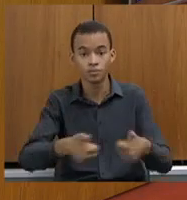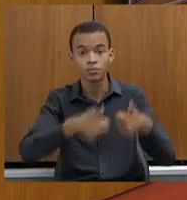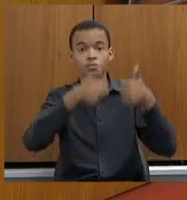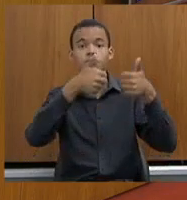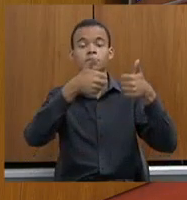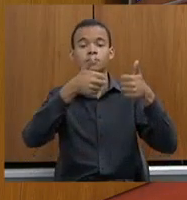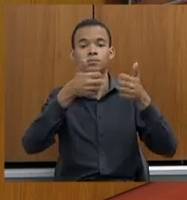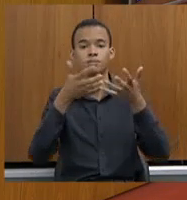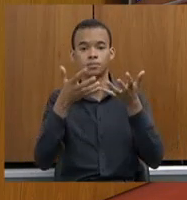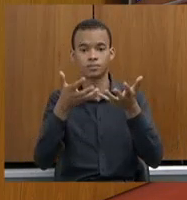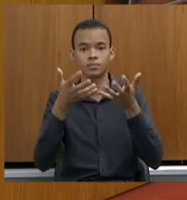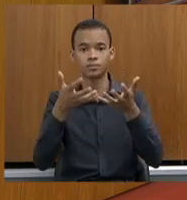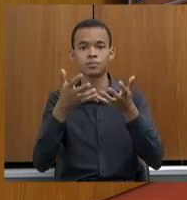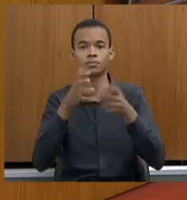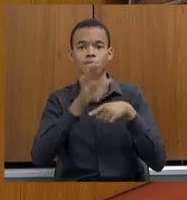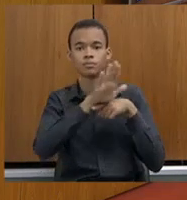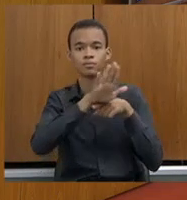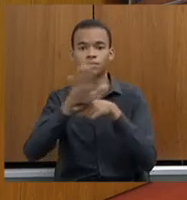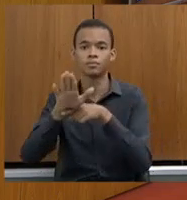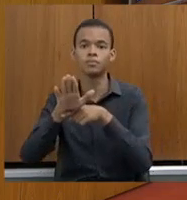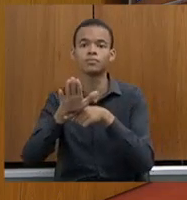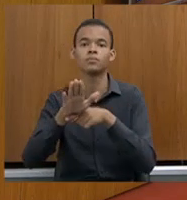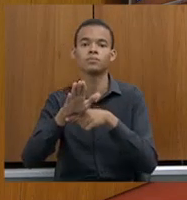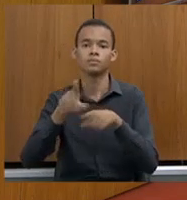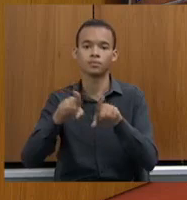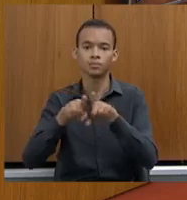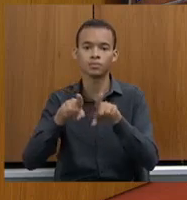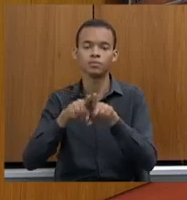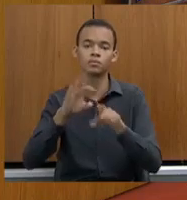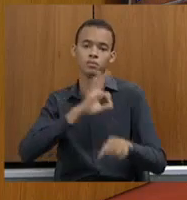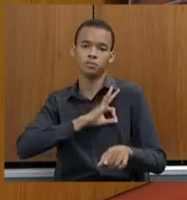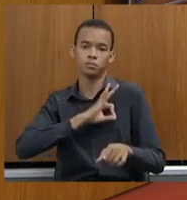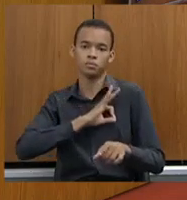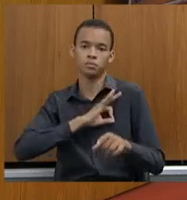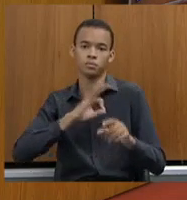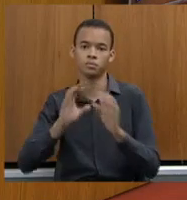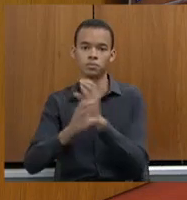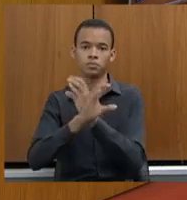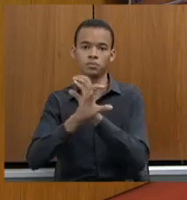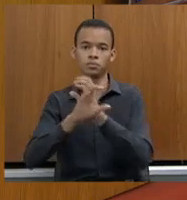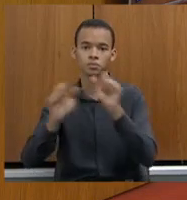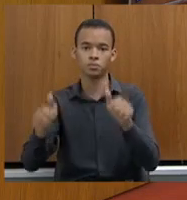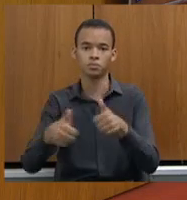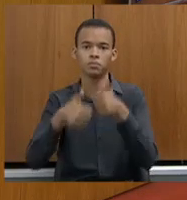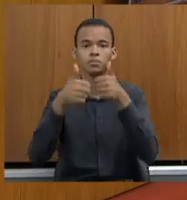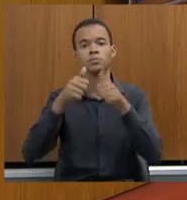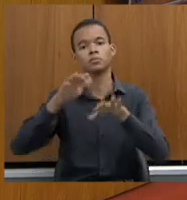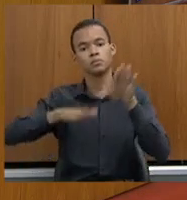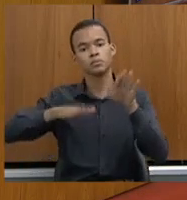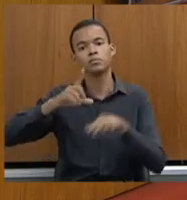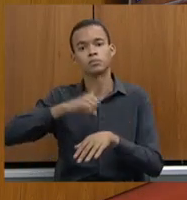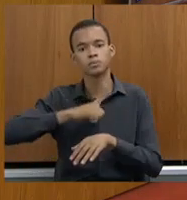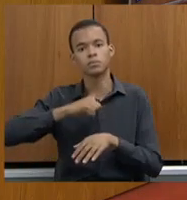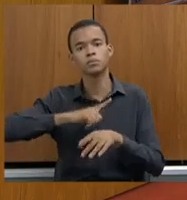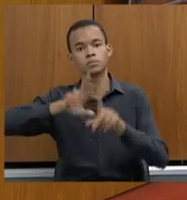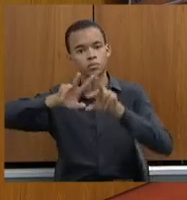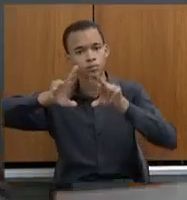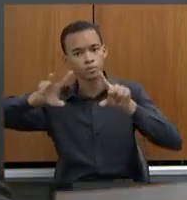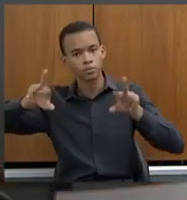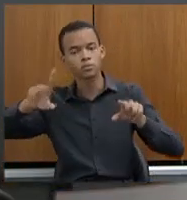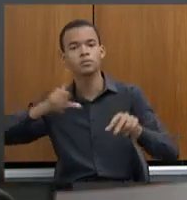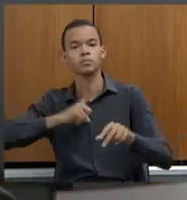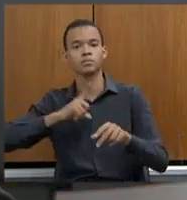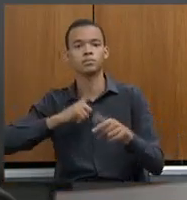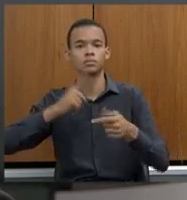questão da eficiência e do trabalho da Polícia Civil. Mas ainda também existem outros desafios e que nós